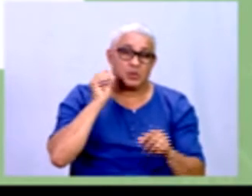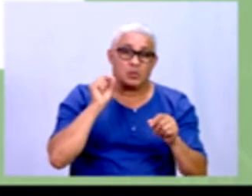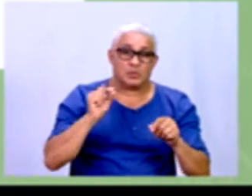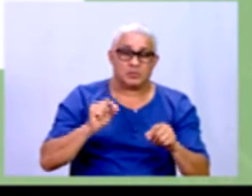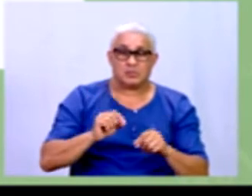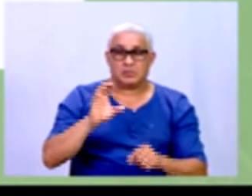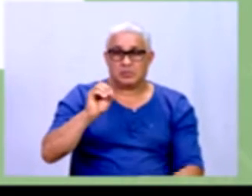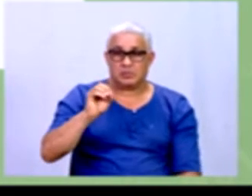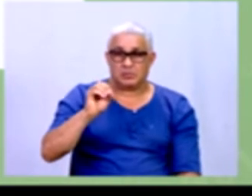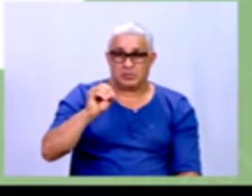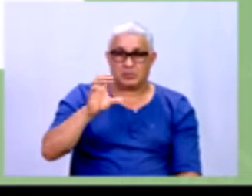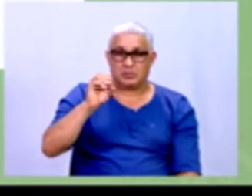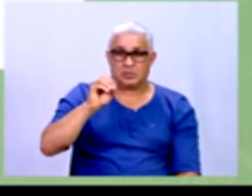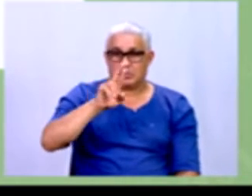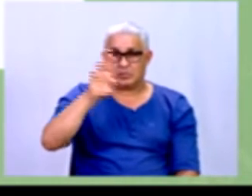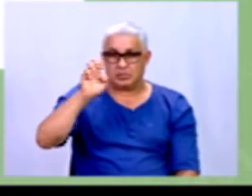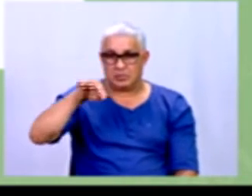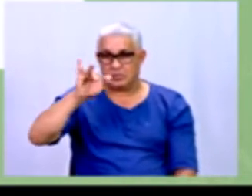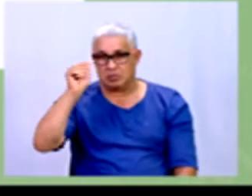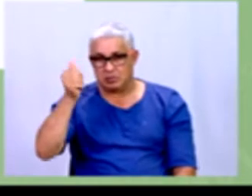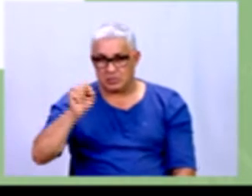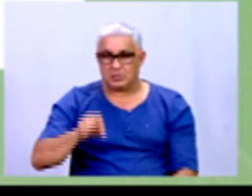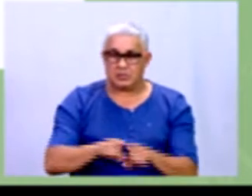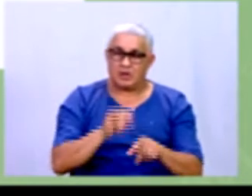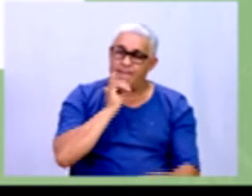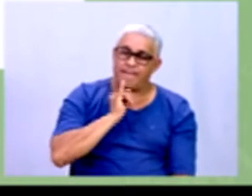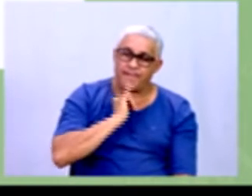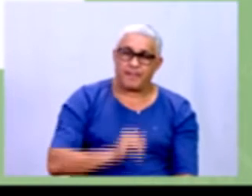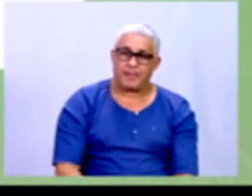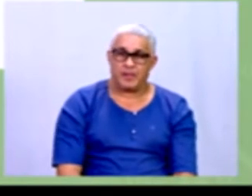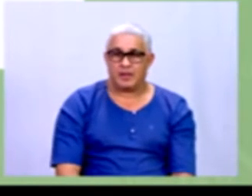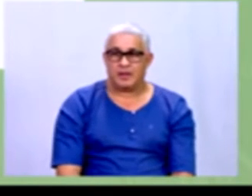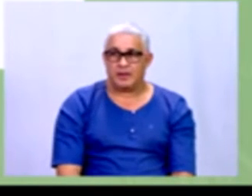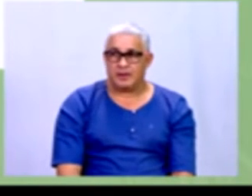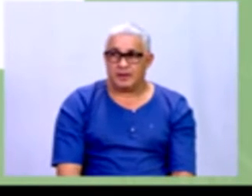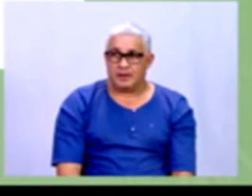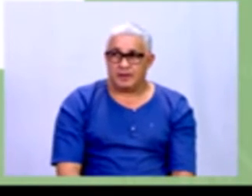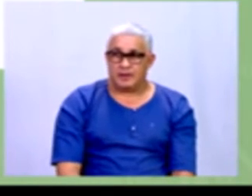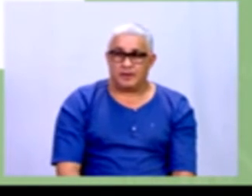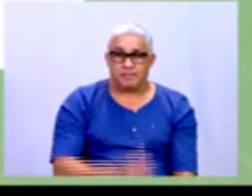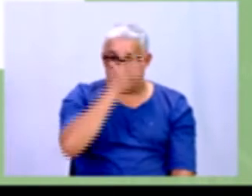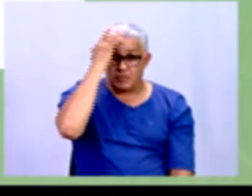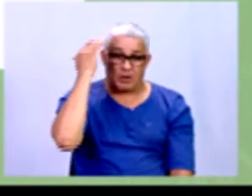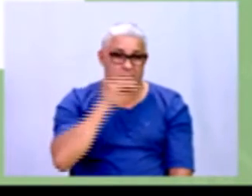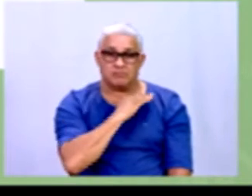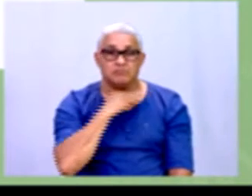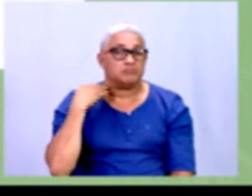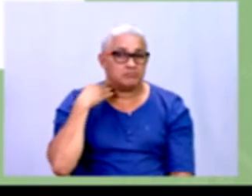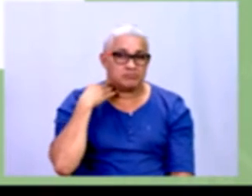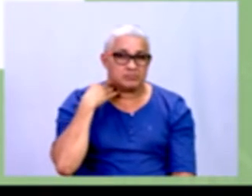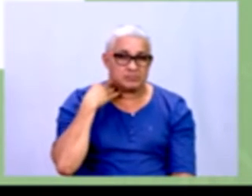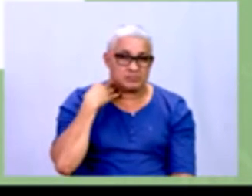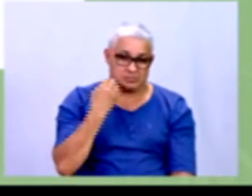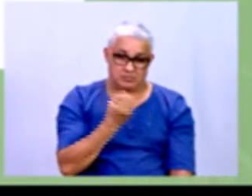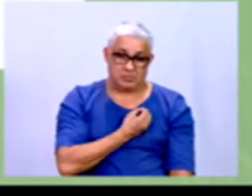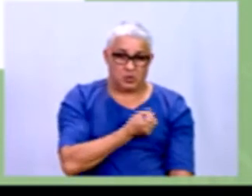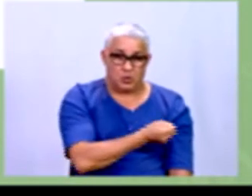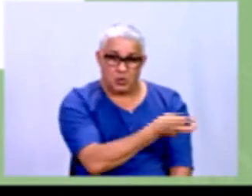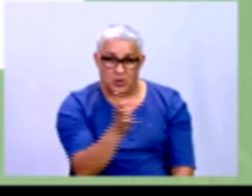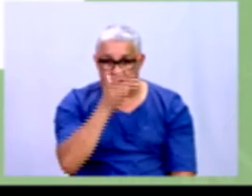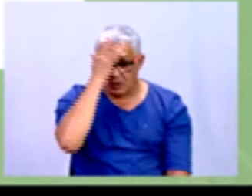ocorrências e não ocorrências. Então, por exemplo, coeficiente de mortalidade. Número de óbitos